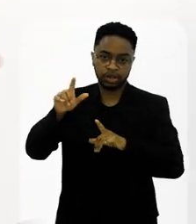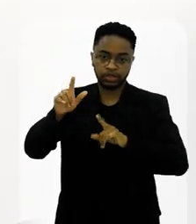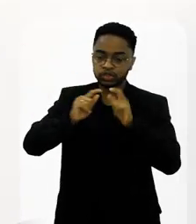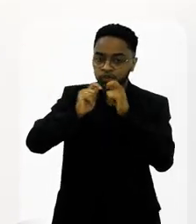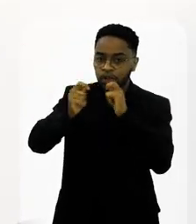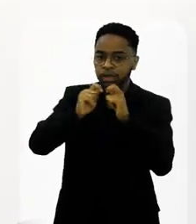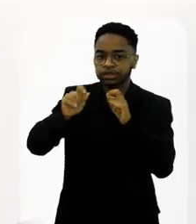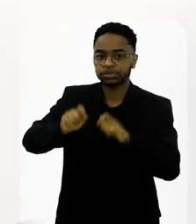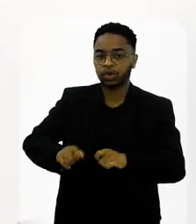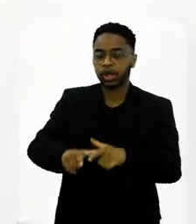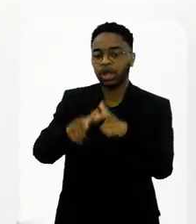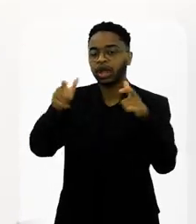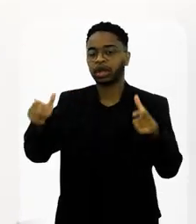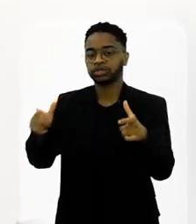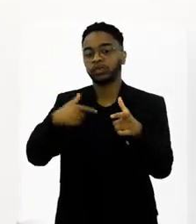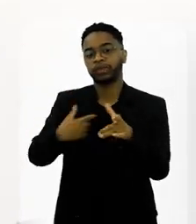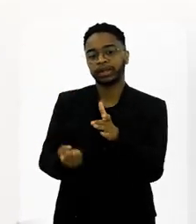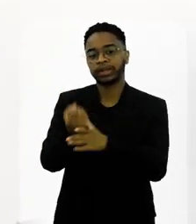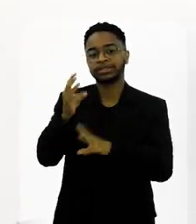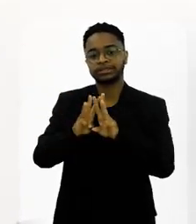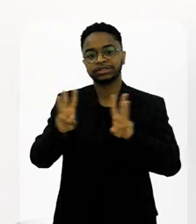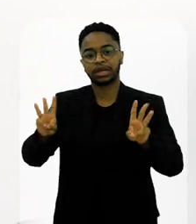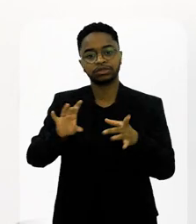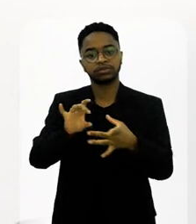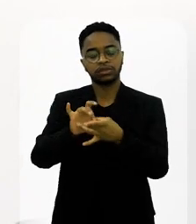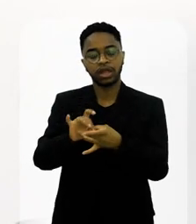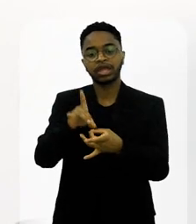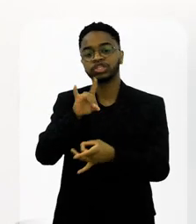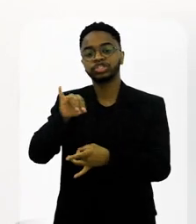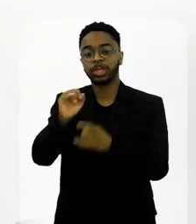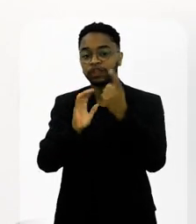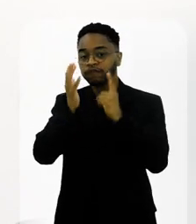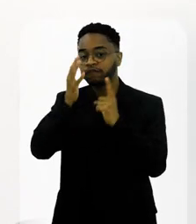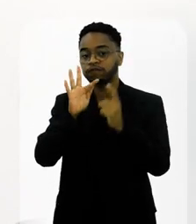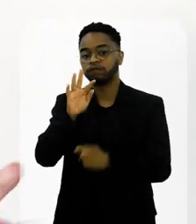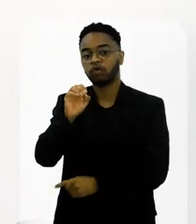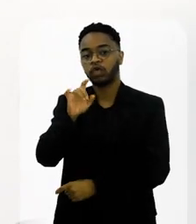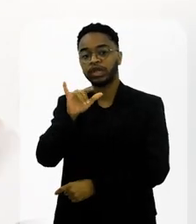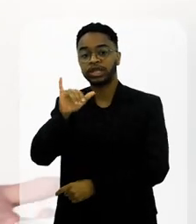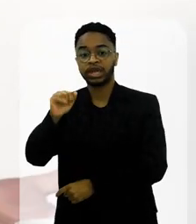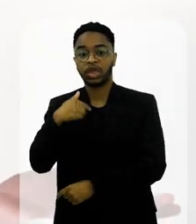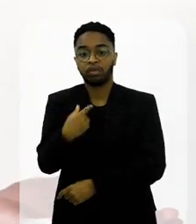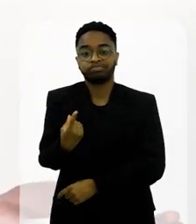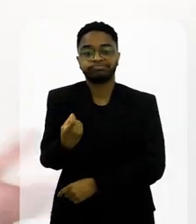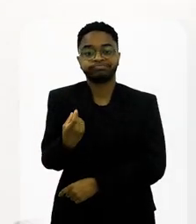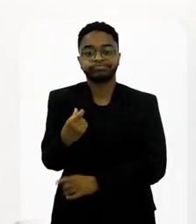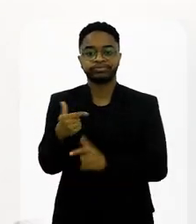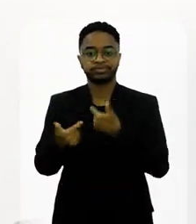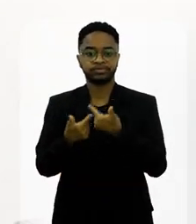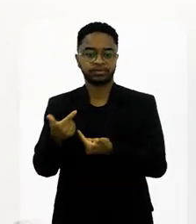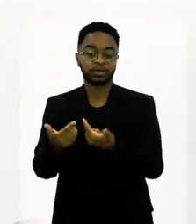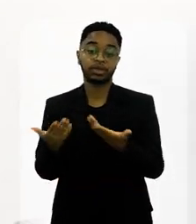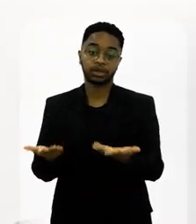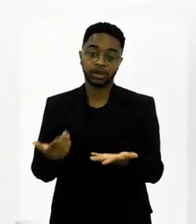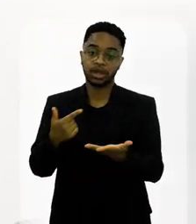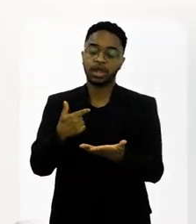da imprensa, né? Então, eu criei esse site chamado Dia na Folia e era praticamente só eu. Então, eu fiz